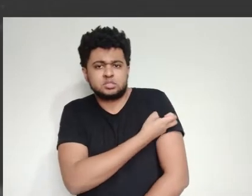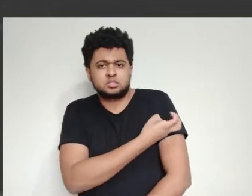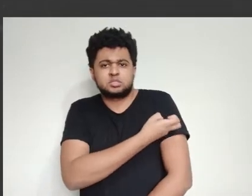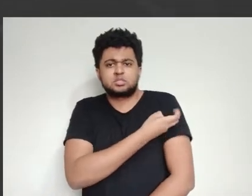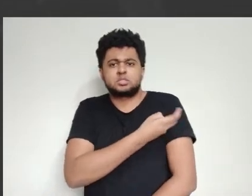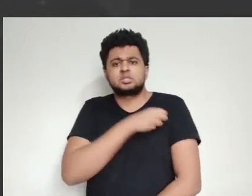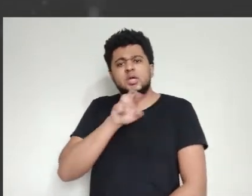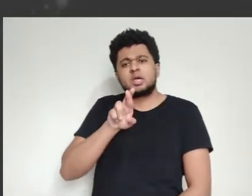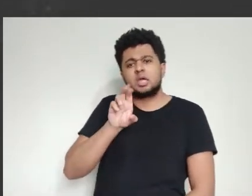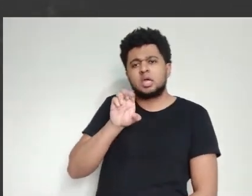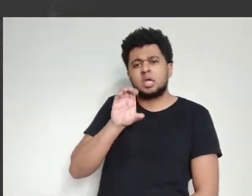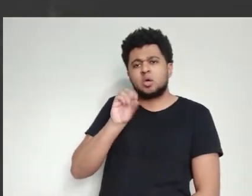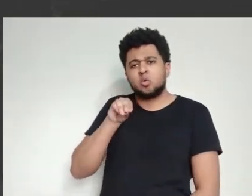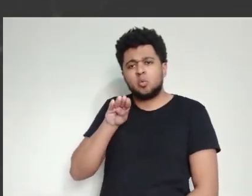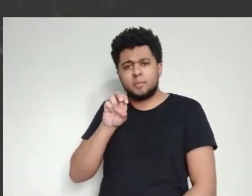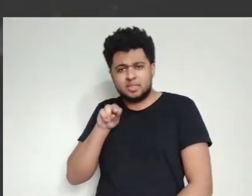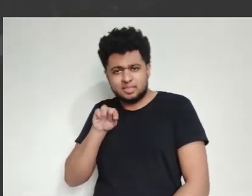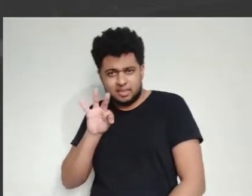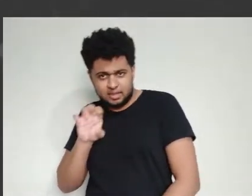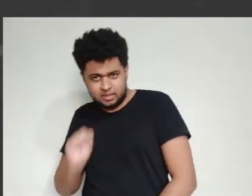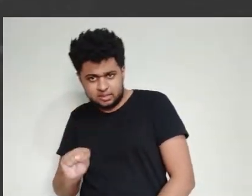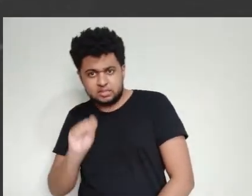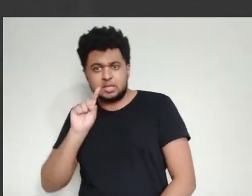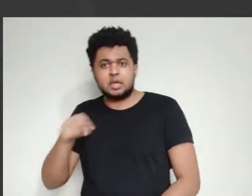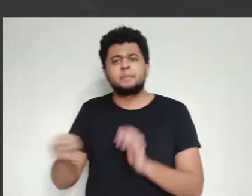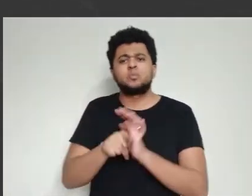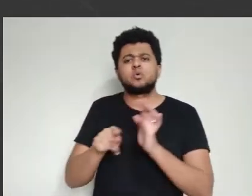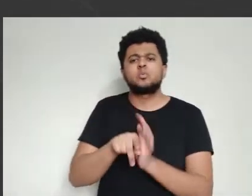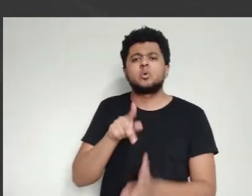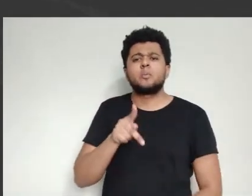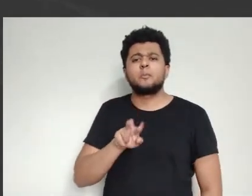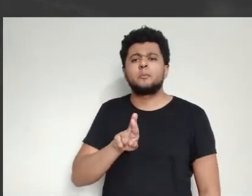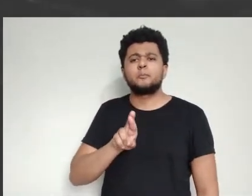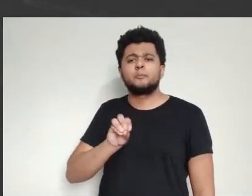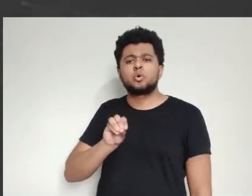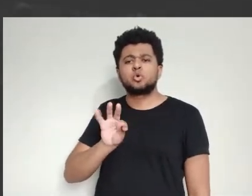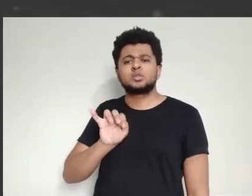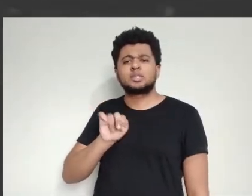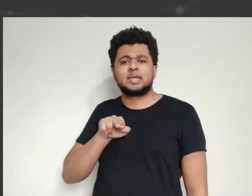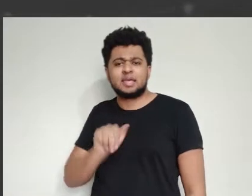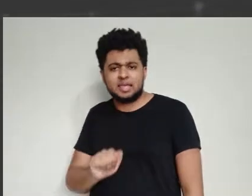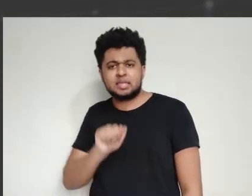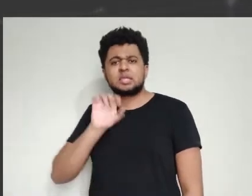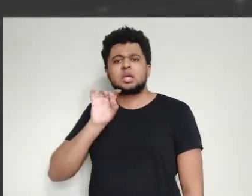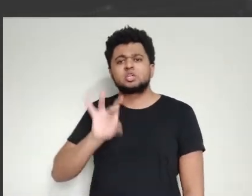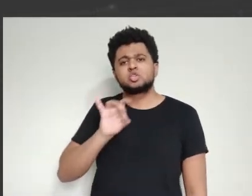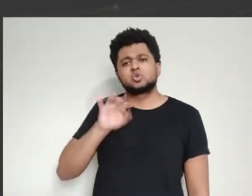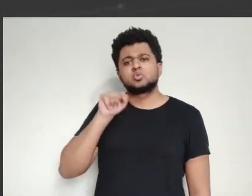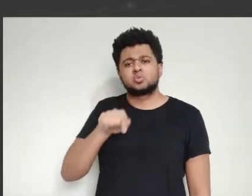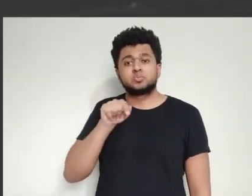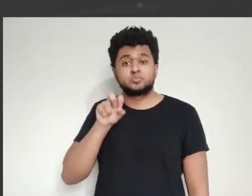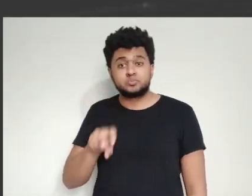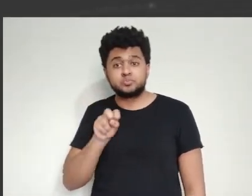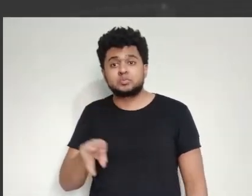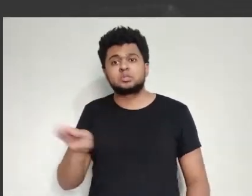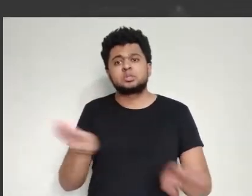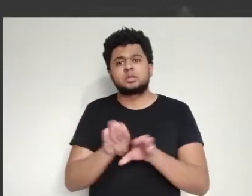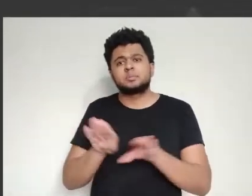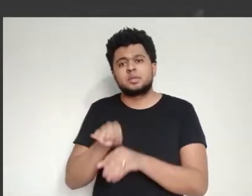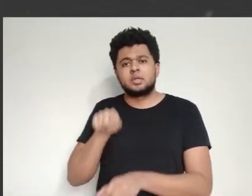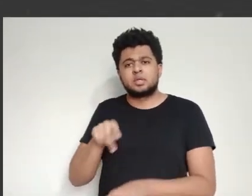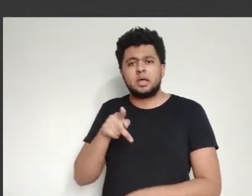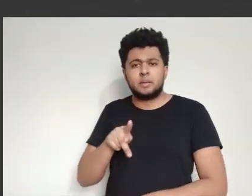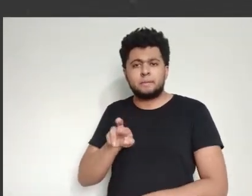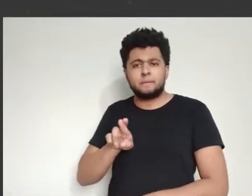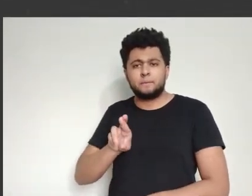e inativa ele, mata o micro-organismo. Então, você inativa tudo. Existem as vacinas que são